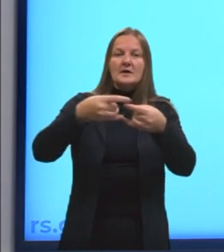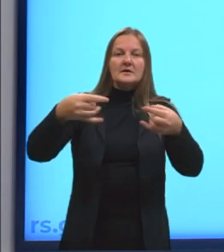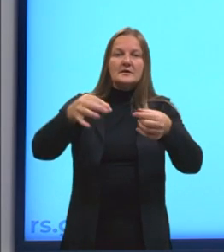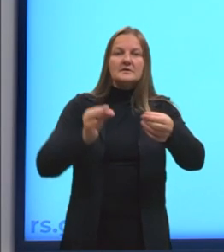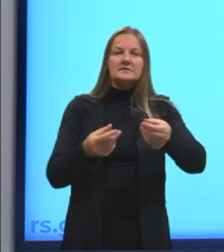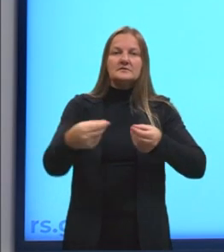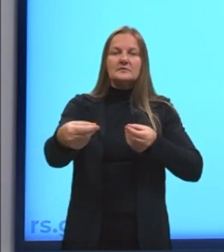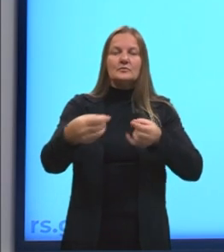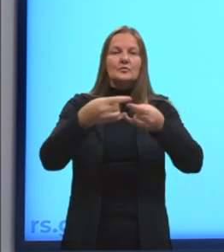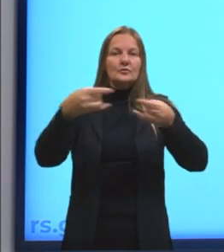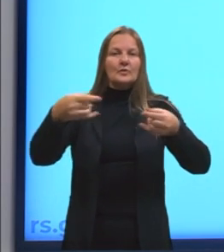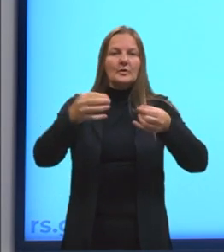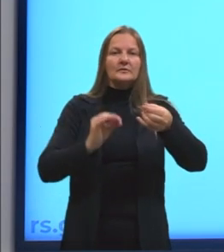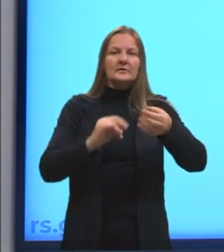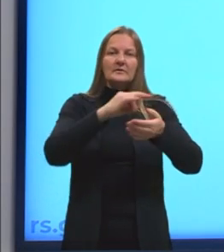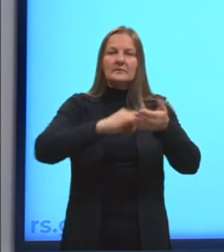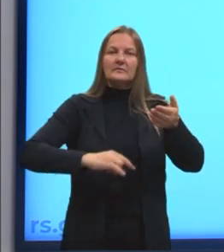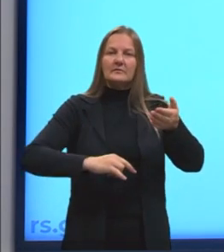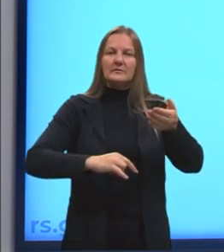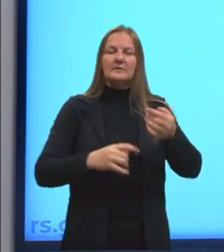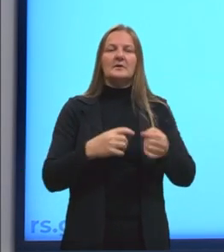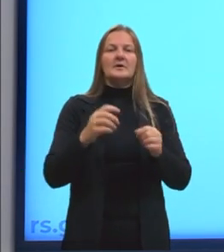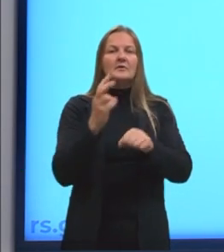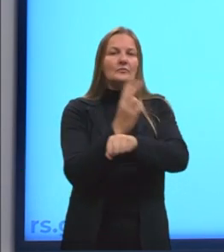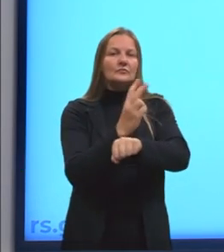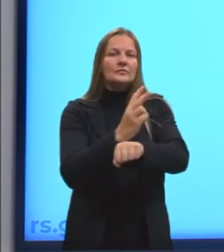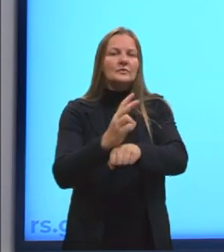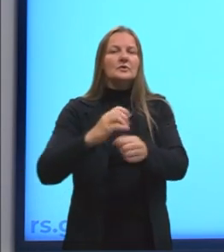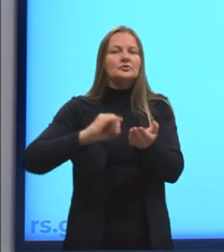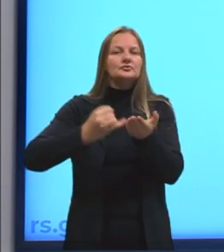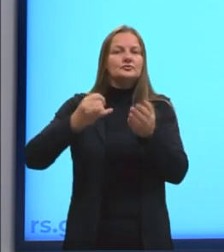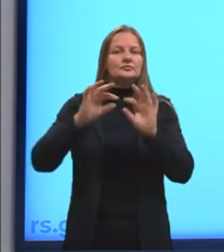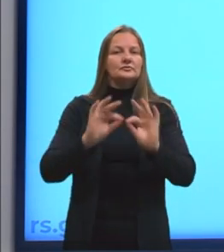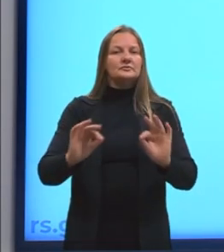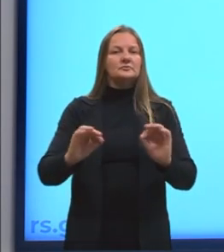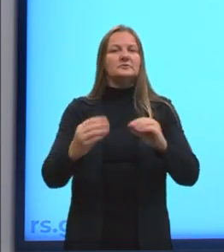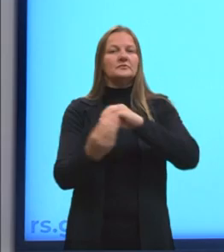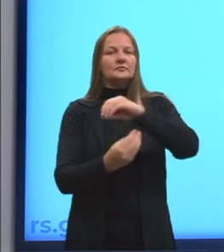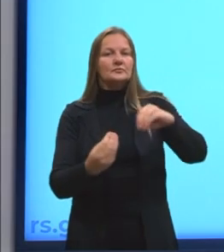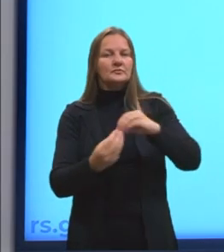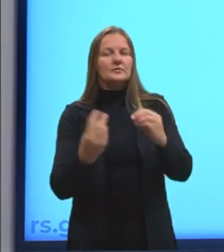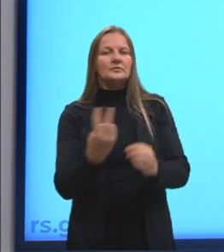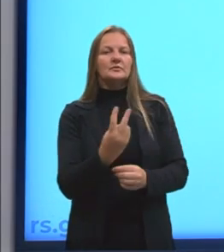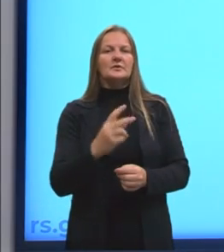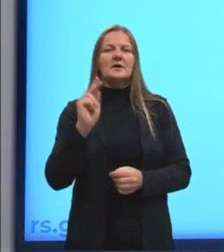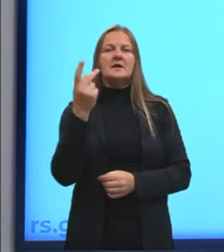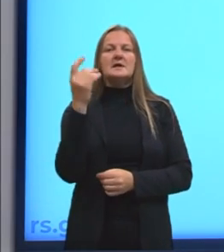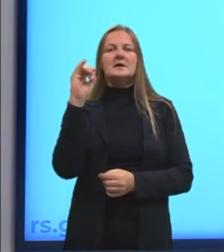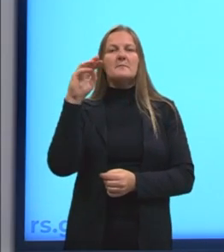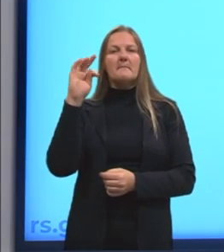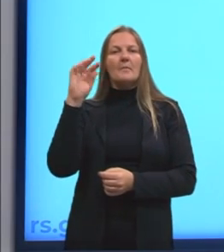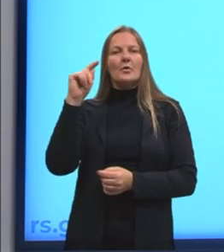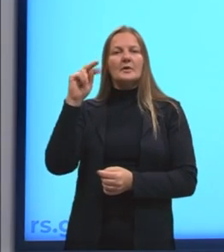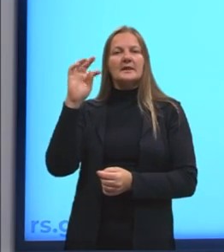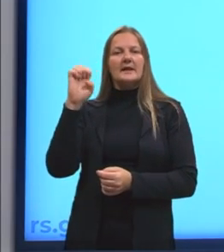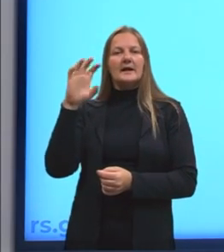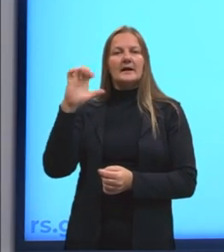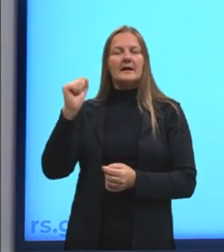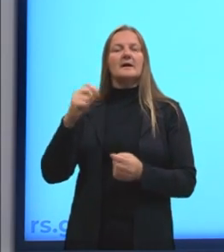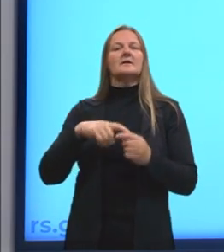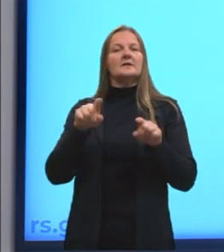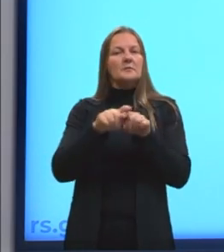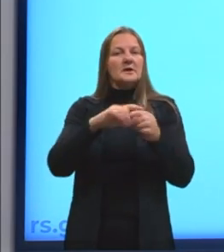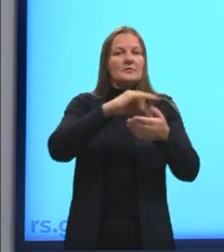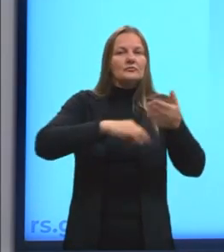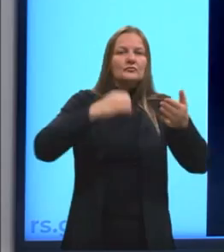promissórias, o crédito, o juros simples e composto, as hipotecas e as escrituras de vendas